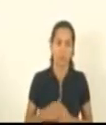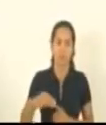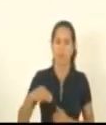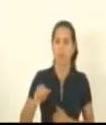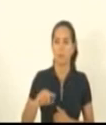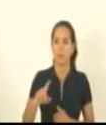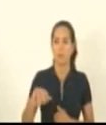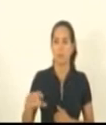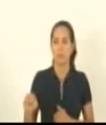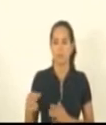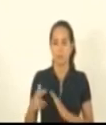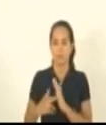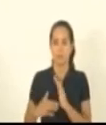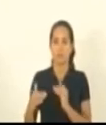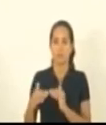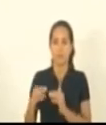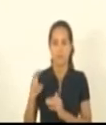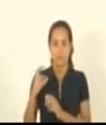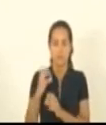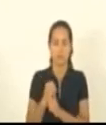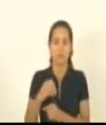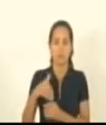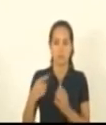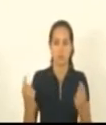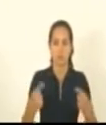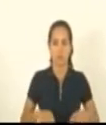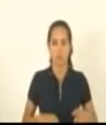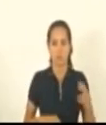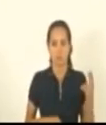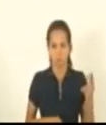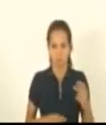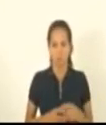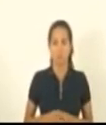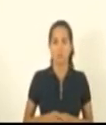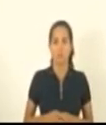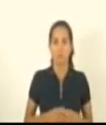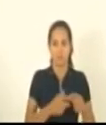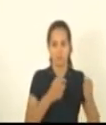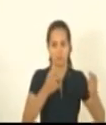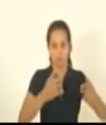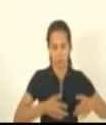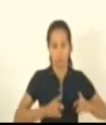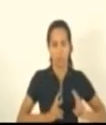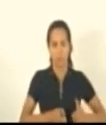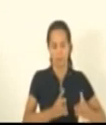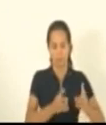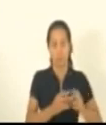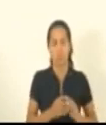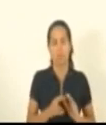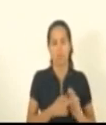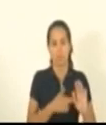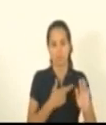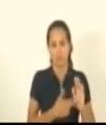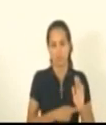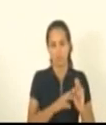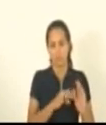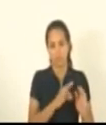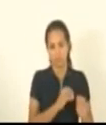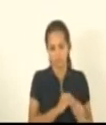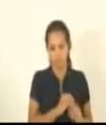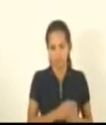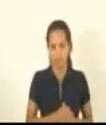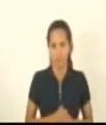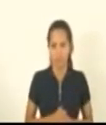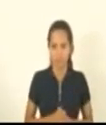vota com o relatório, cinco votos a dois, mantido o parecer pela manutenção do veto. Devolvo a mesa. Pela manutenção do